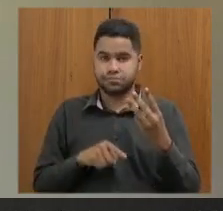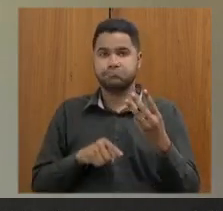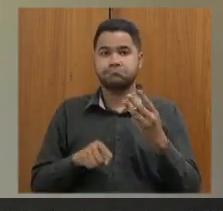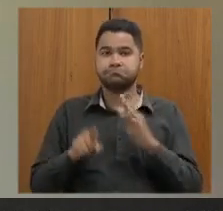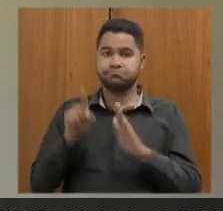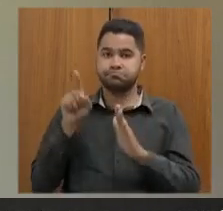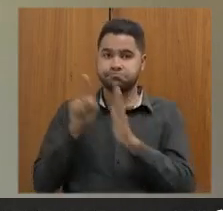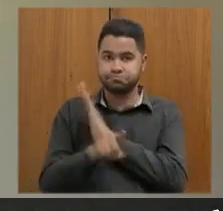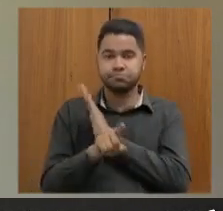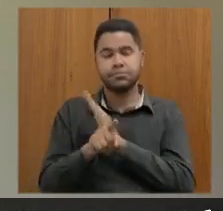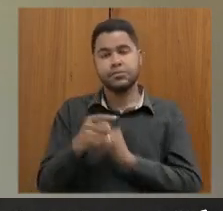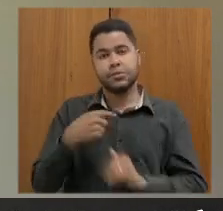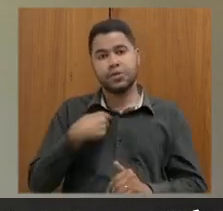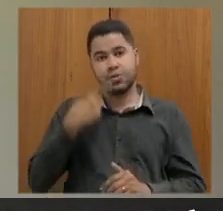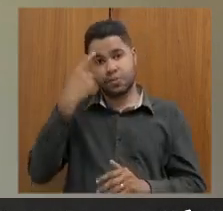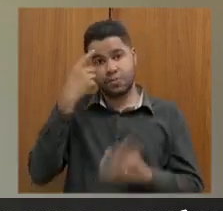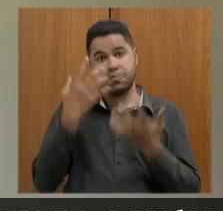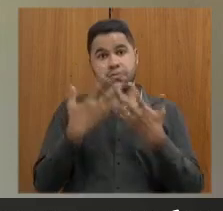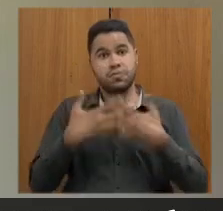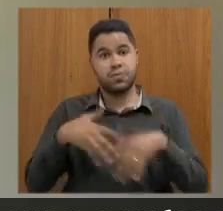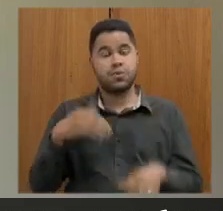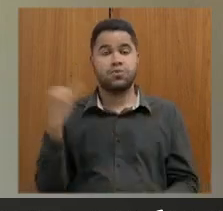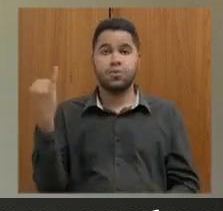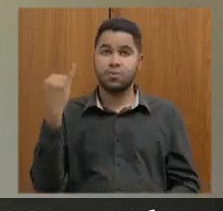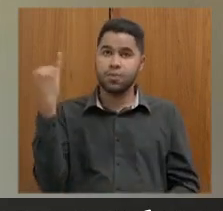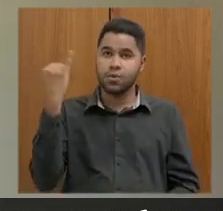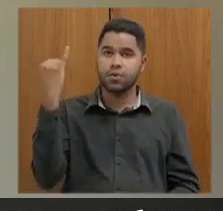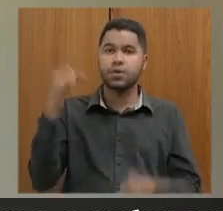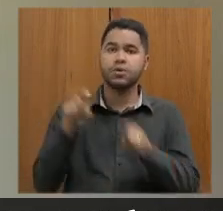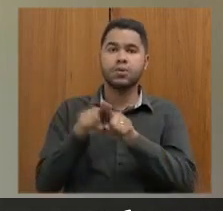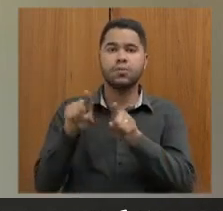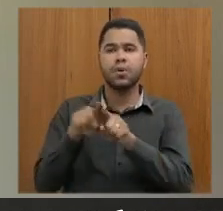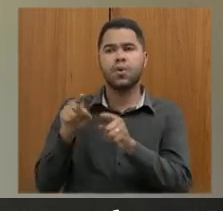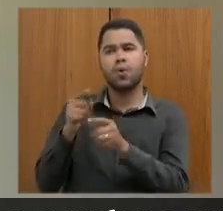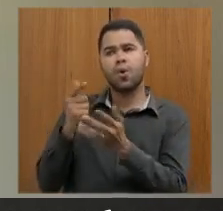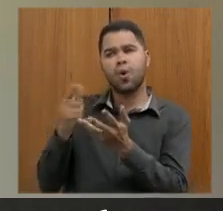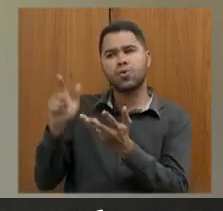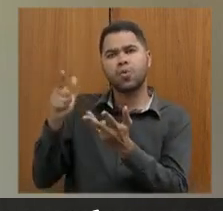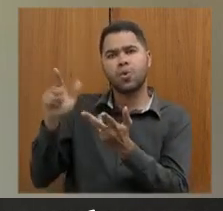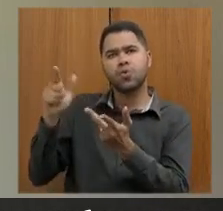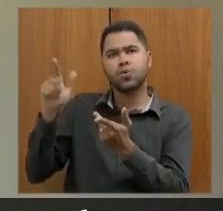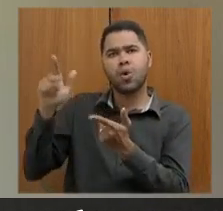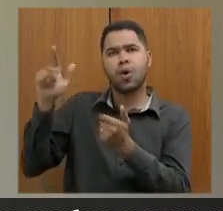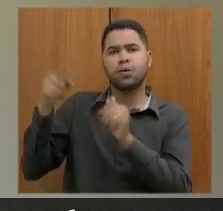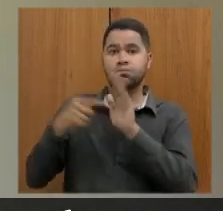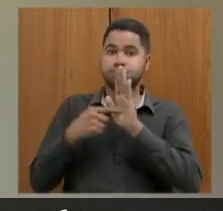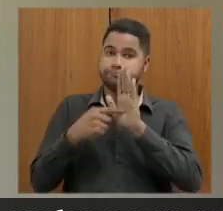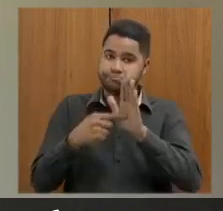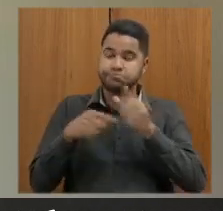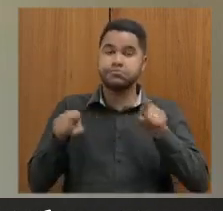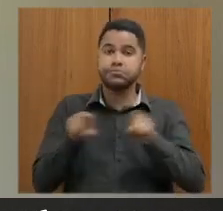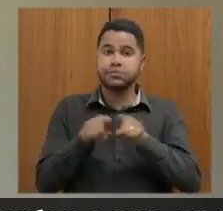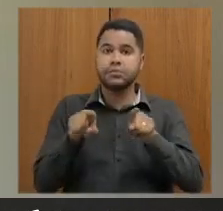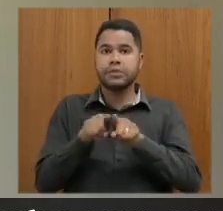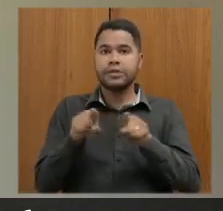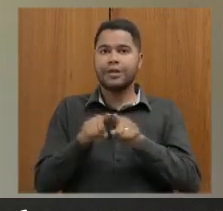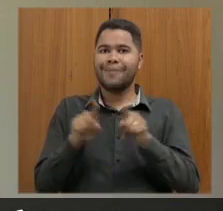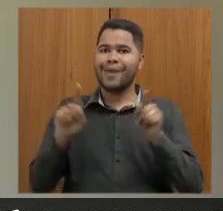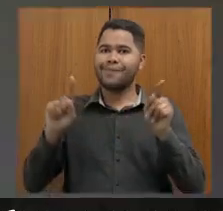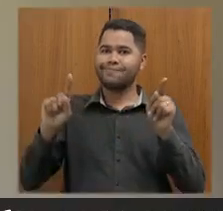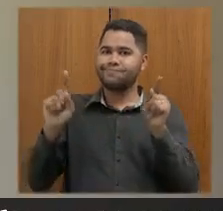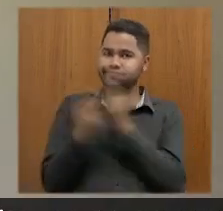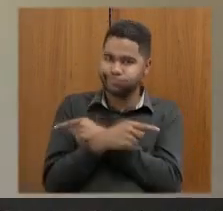questionamentos que eu considero bastante relevantes, além de todos que já foram apresentados aqui e que têm uma convergência